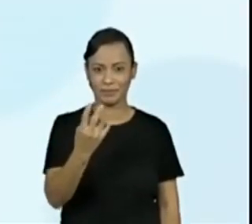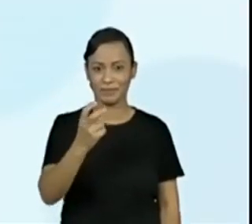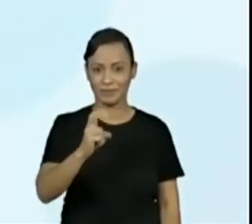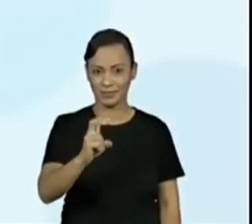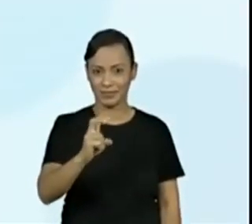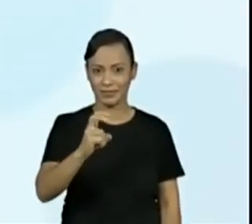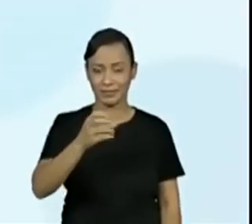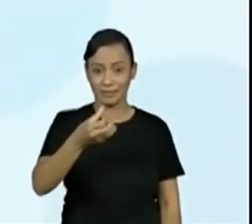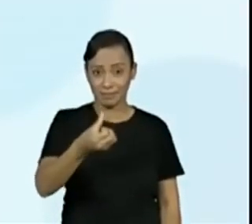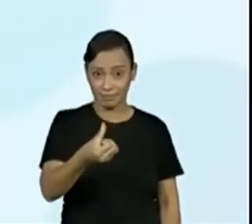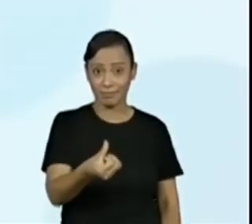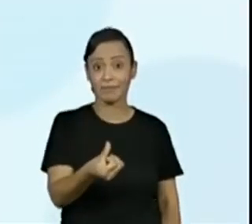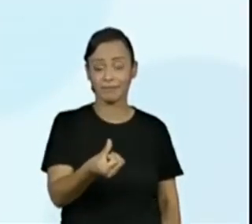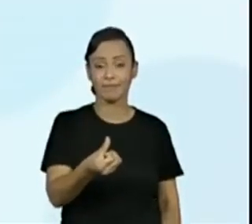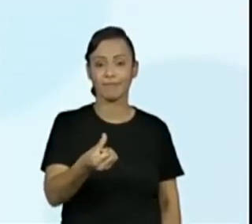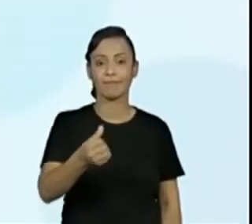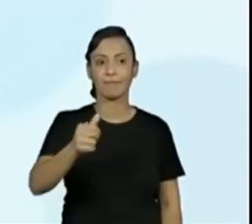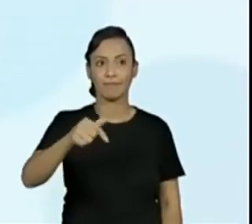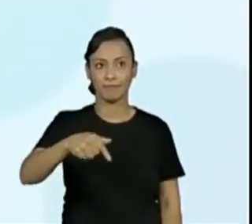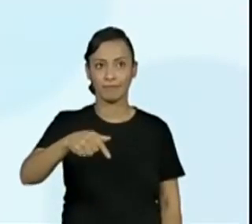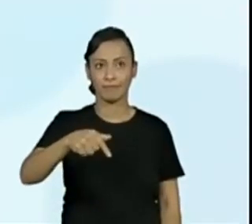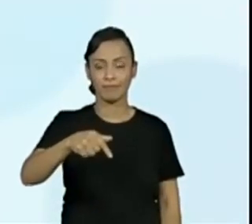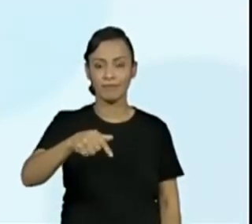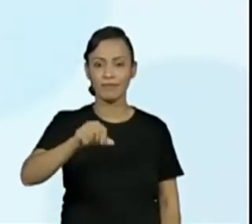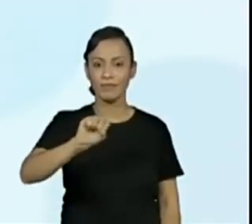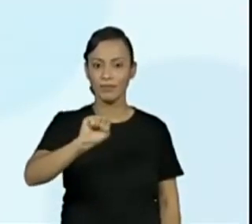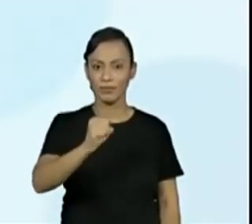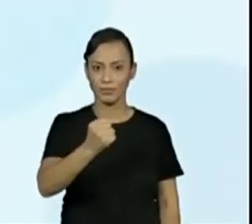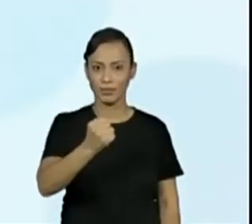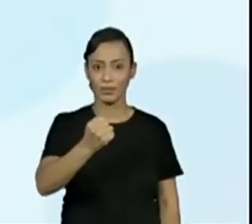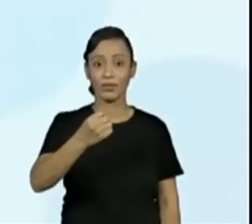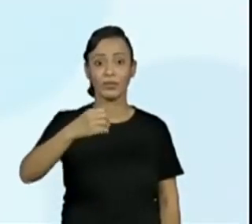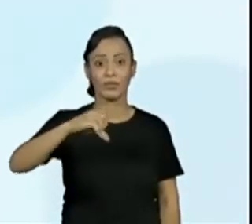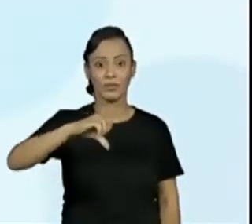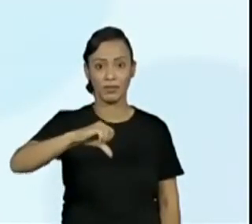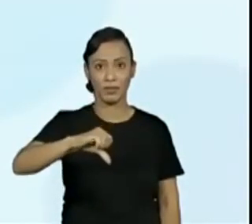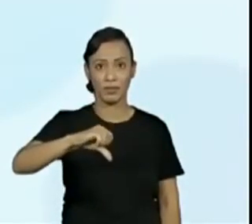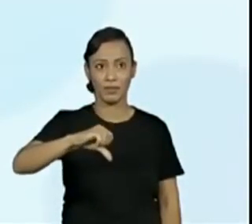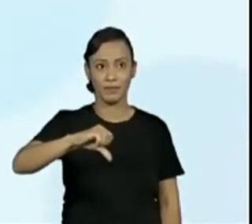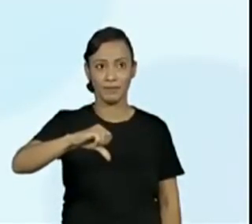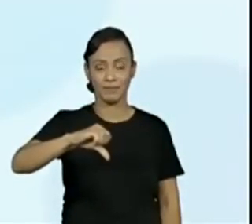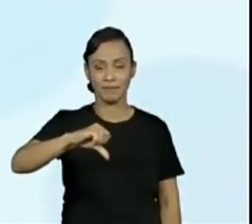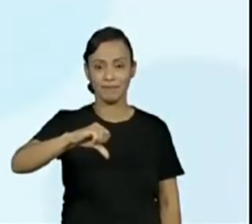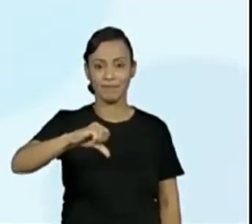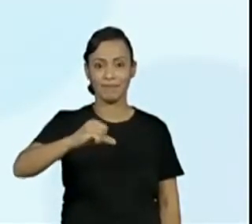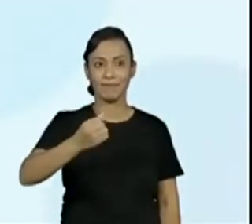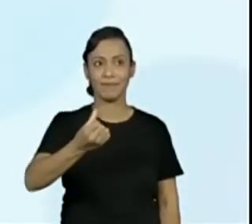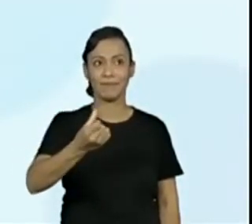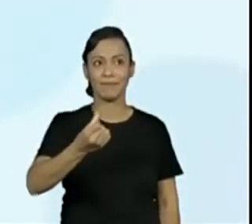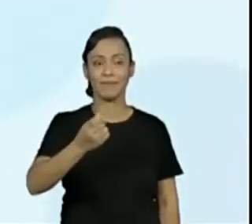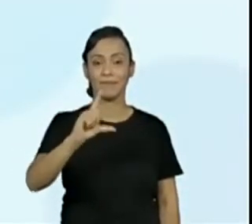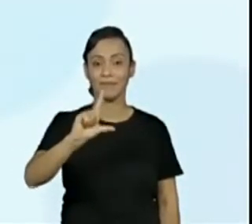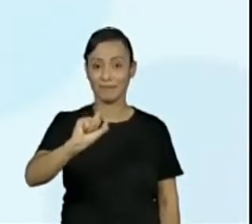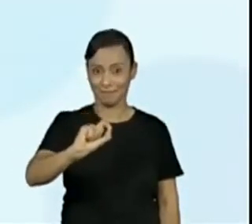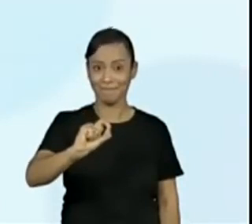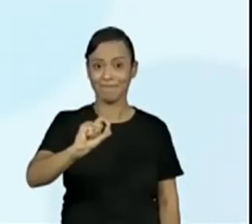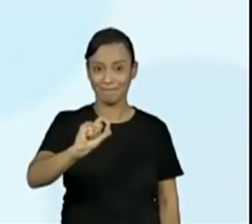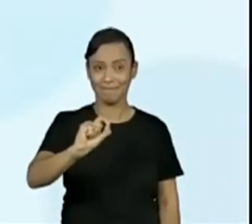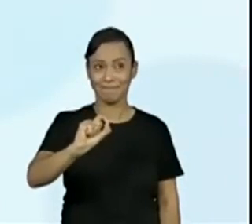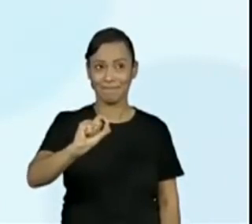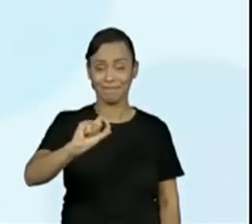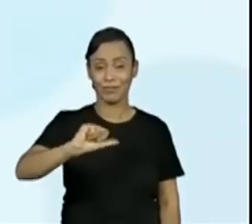cinco, seis, sete, oito, nove, dez,